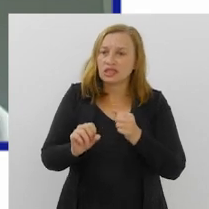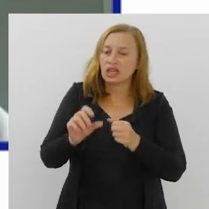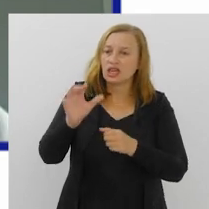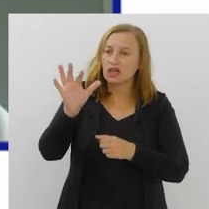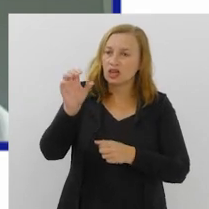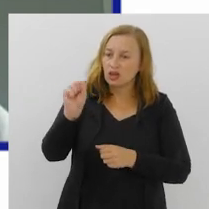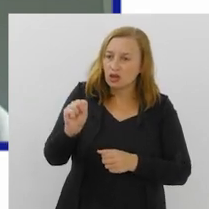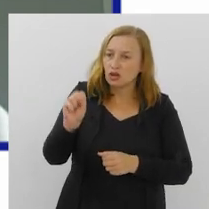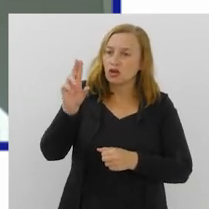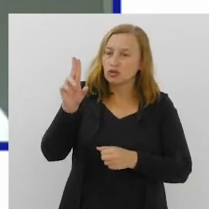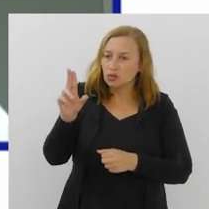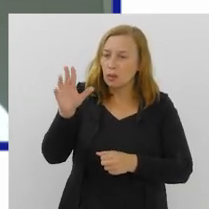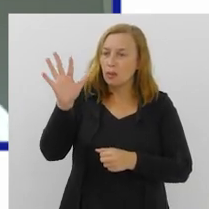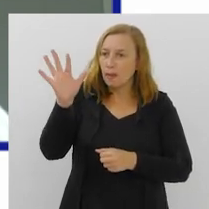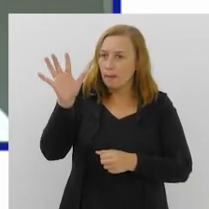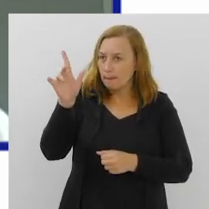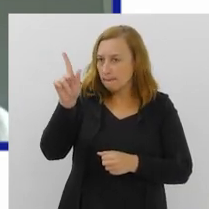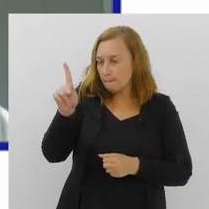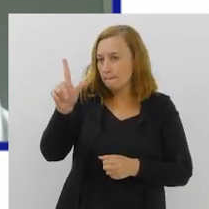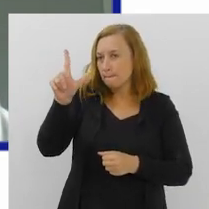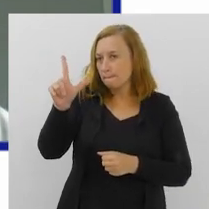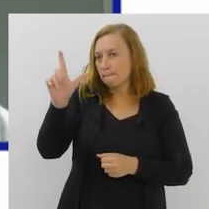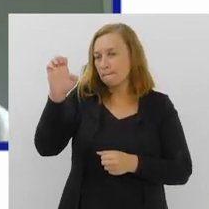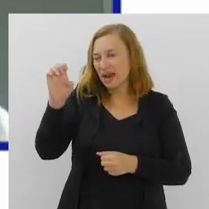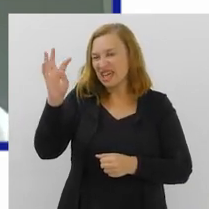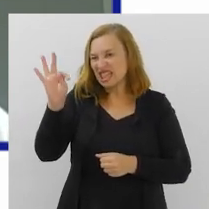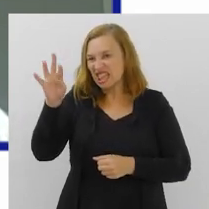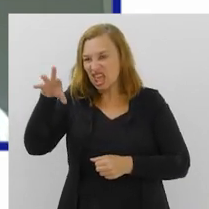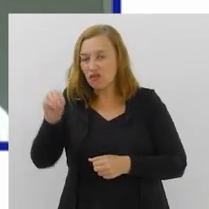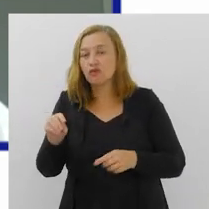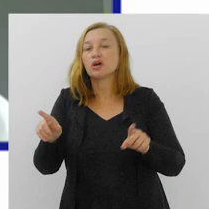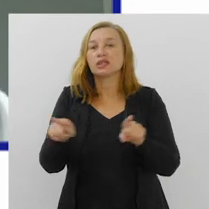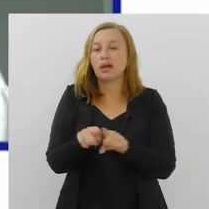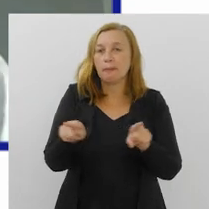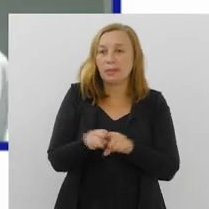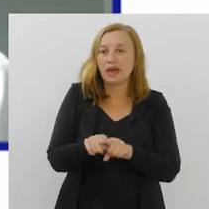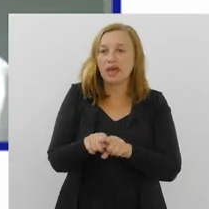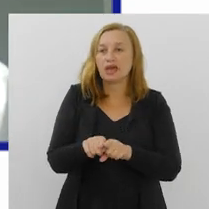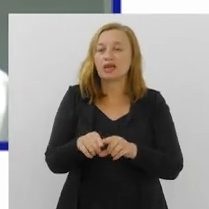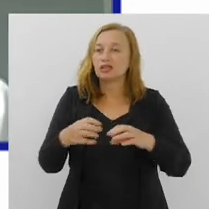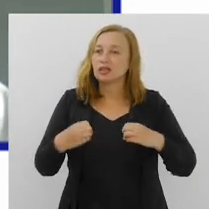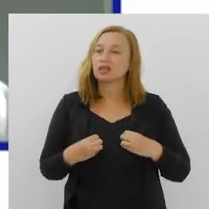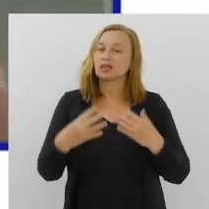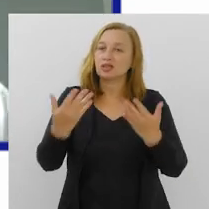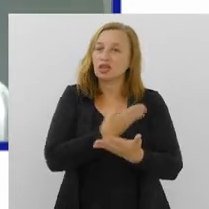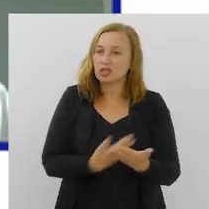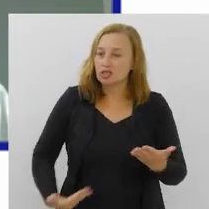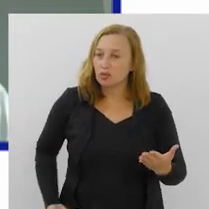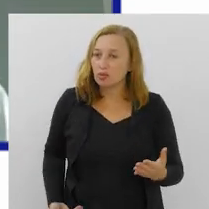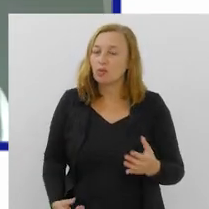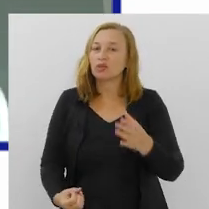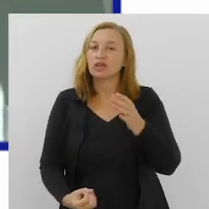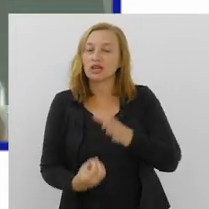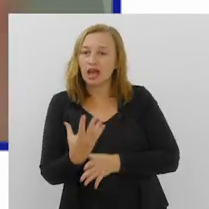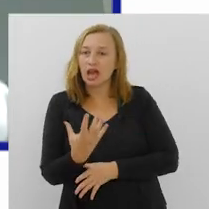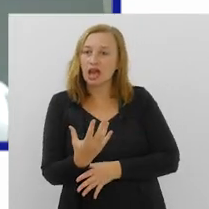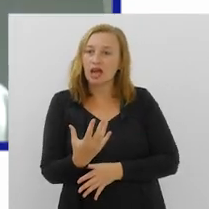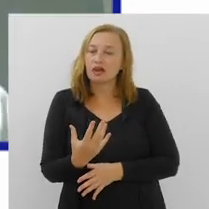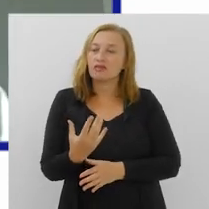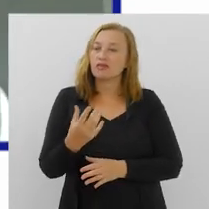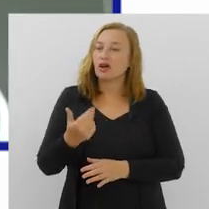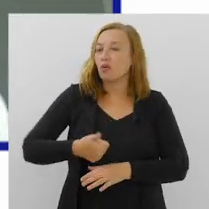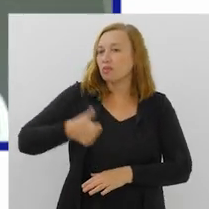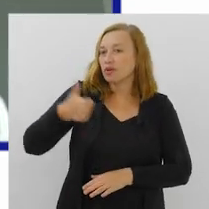fazendo também audiências públicas sobre o primeiro emprego, bem no início do meu mandato eu fiz, vou fazer